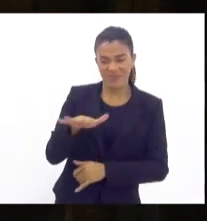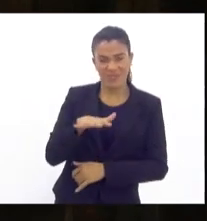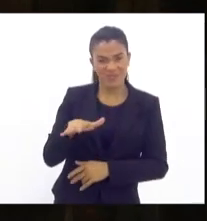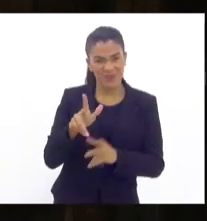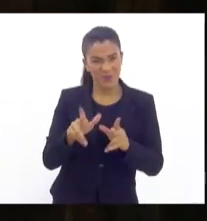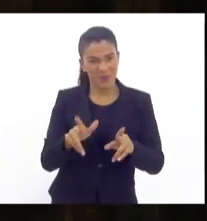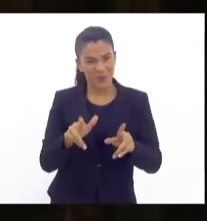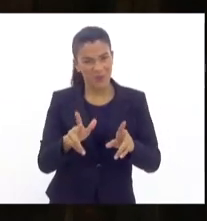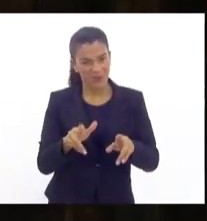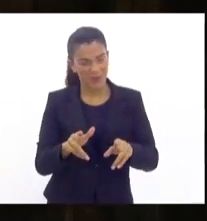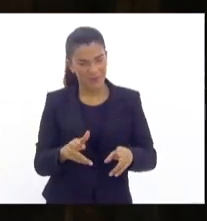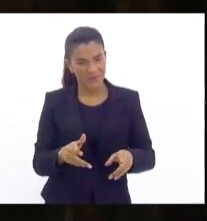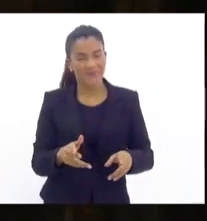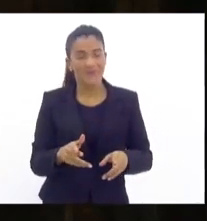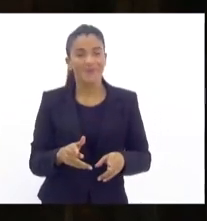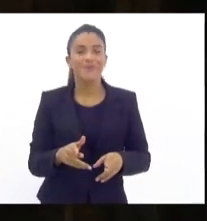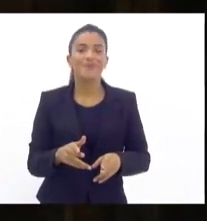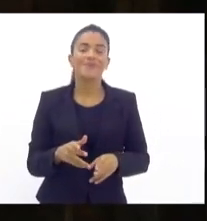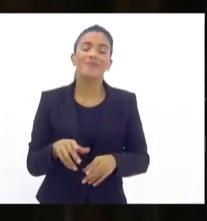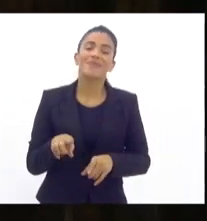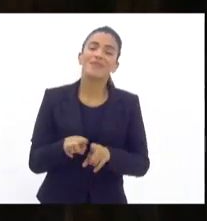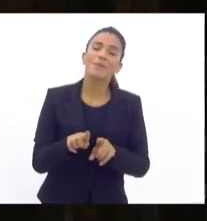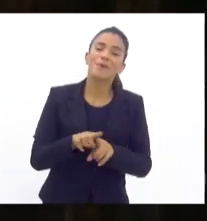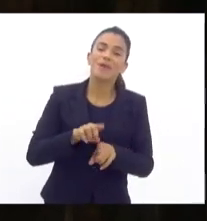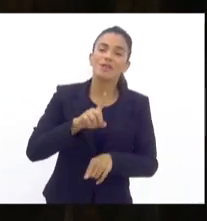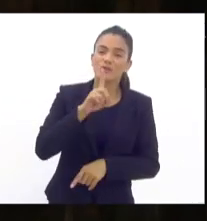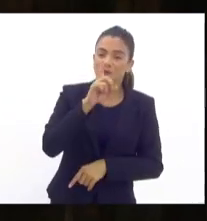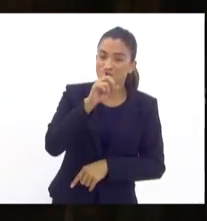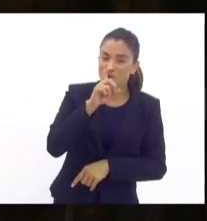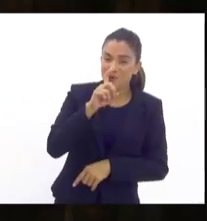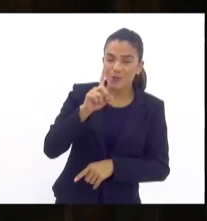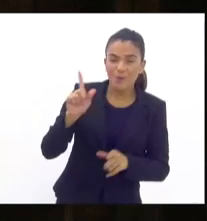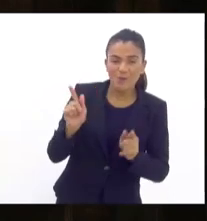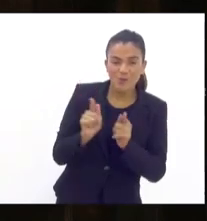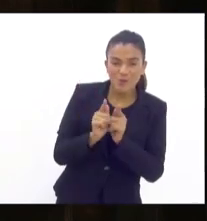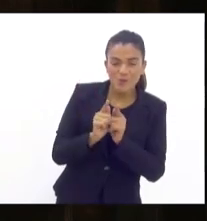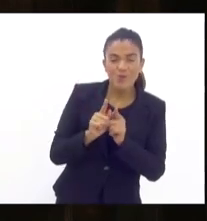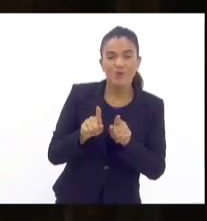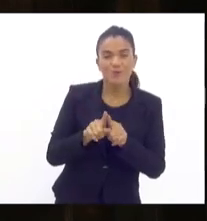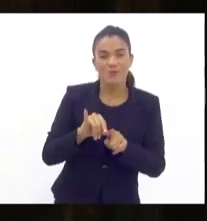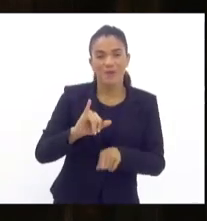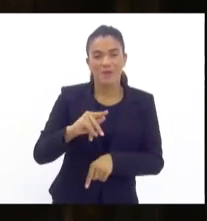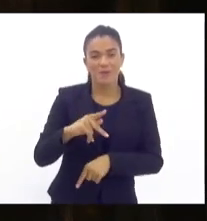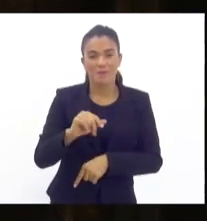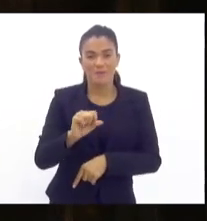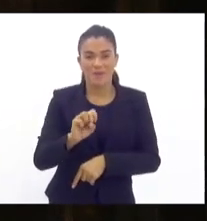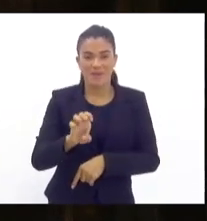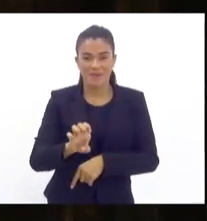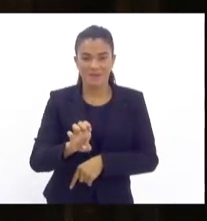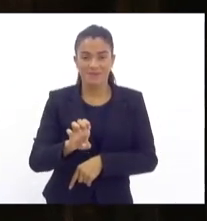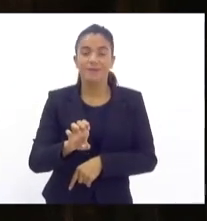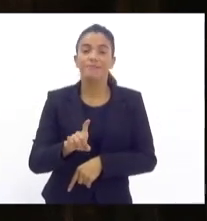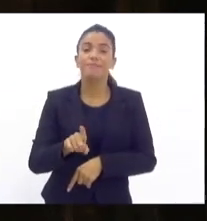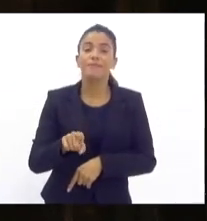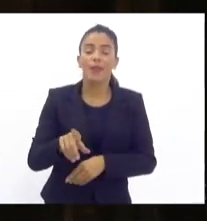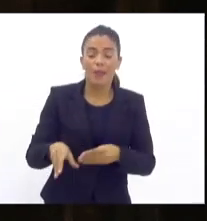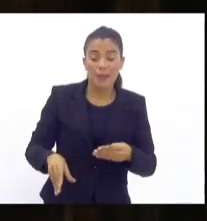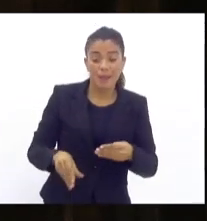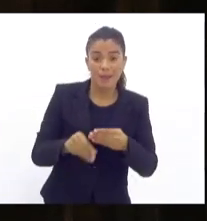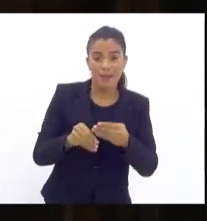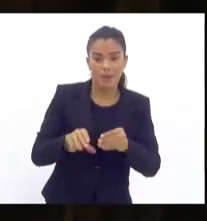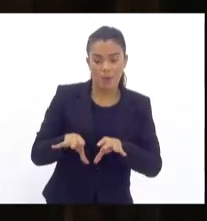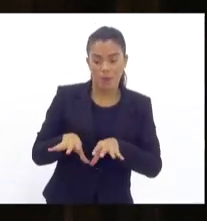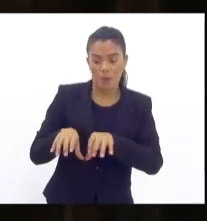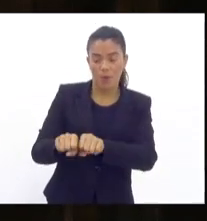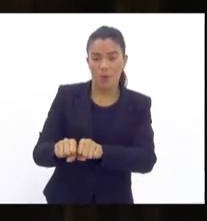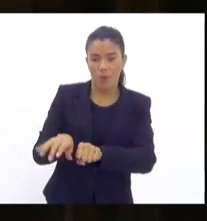Sereno, do outro lado Juramentinho, ali o IPASE, então, o comandante Levi implementou ali uma ocupação